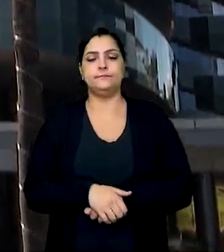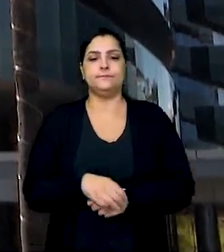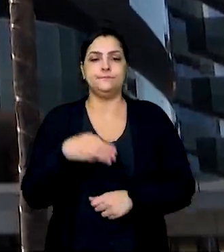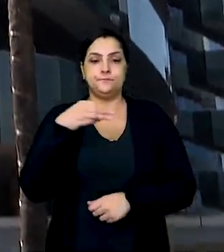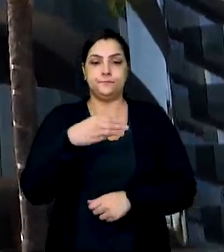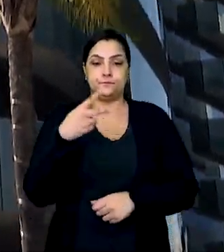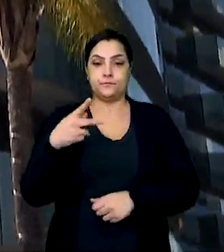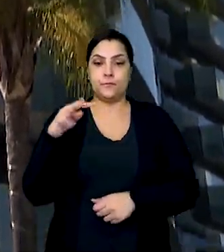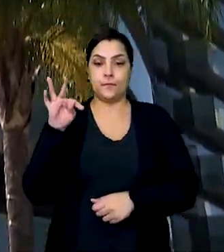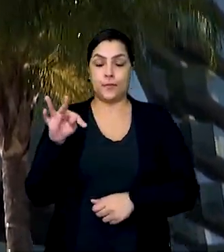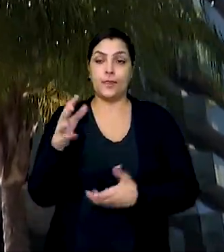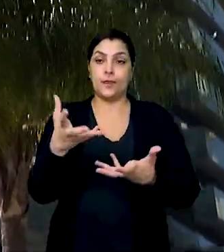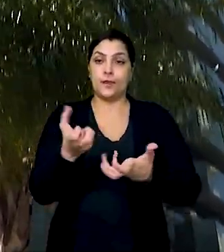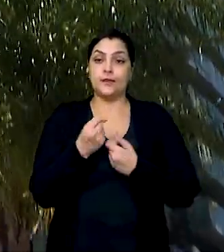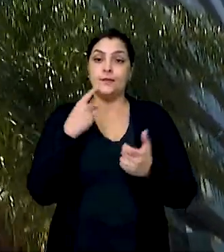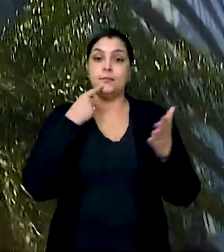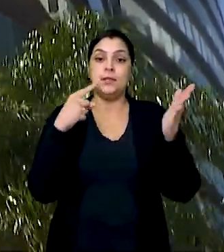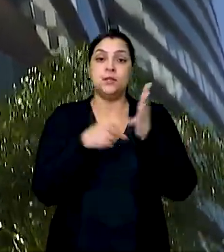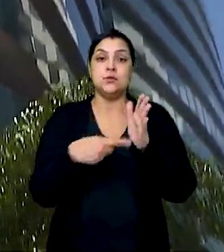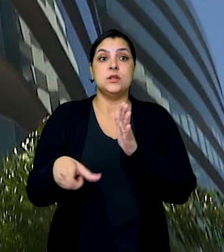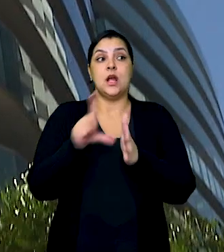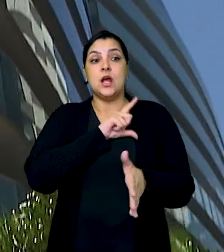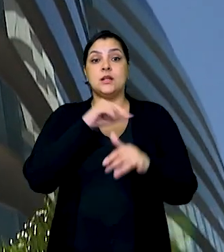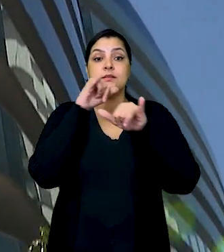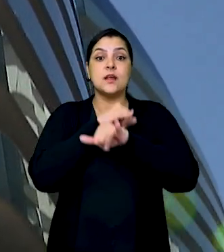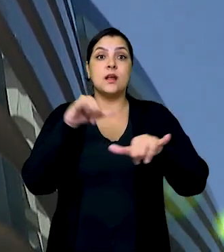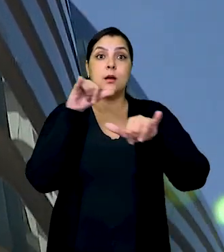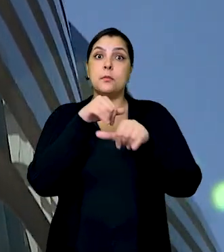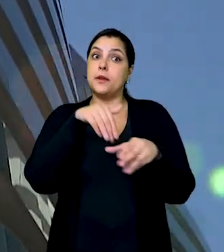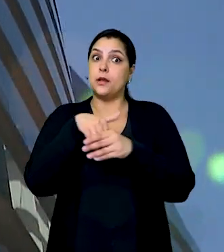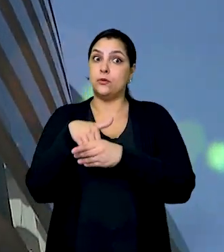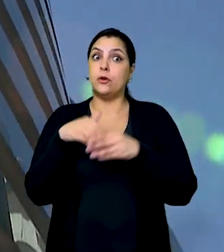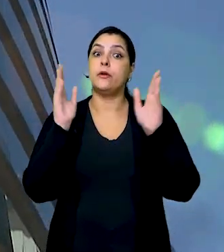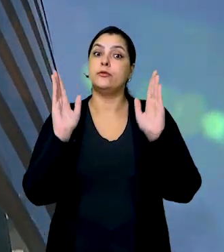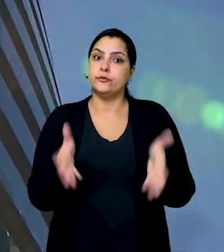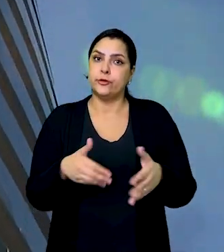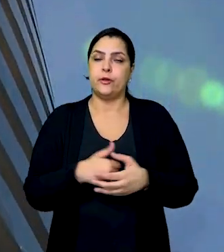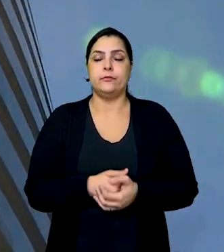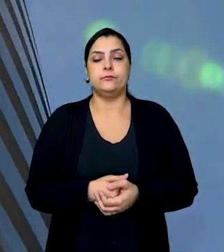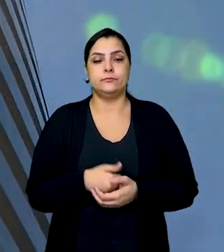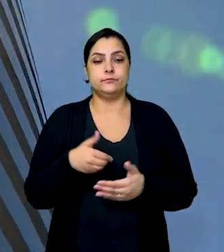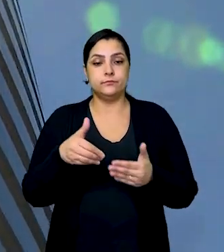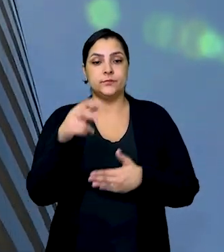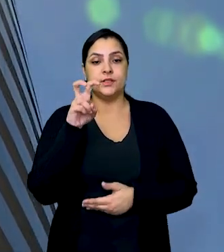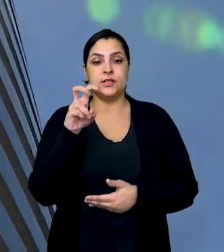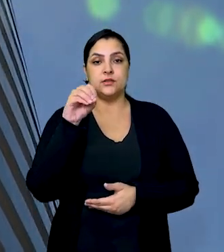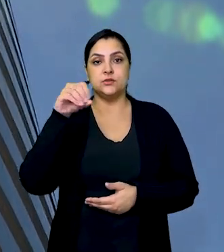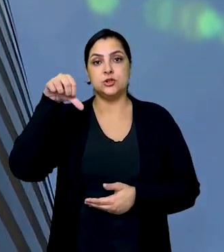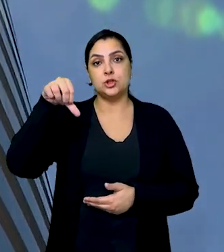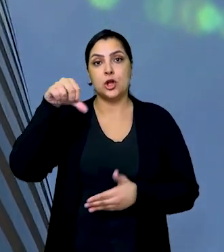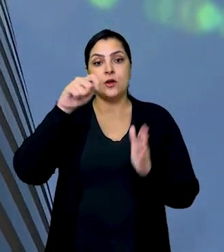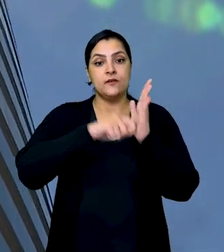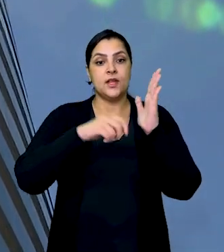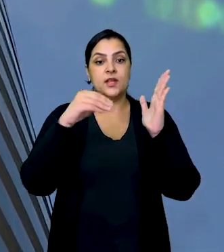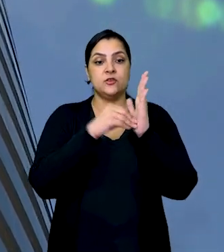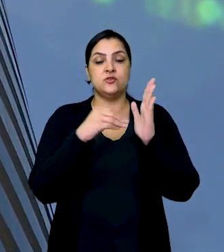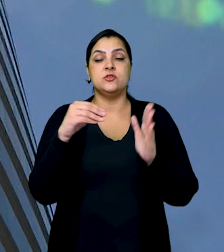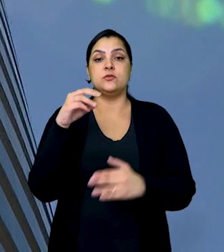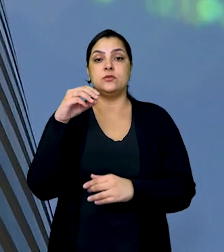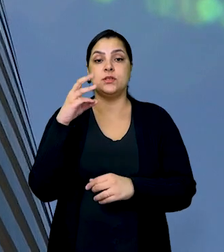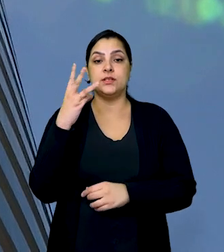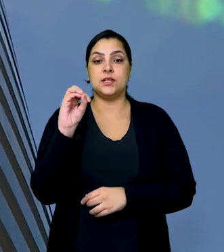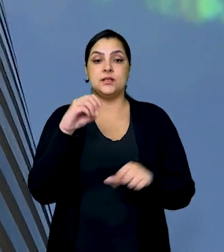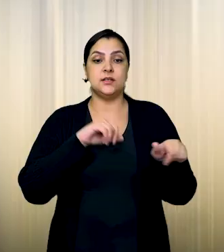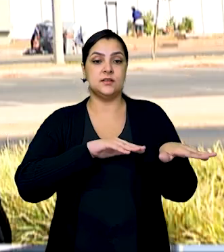Público do Trabalho vem recebendo denúncias antes mesmo do início da campanha eleitoral. Neste ano, foram 509 registros até